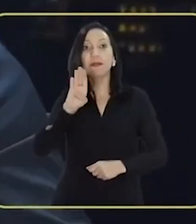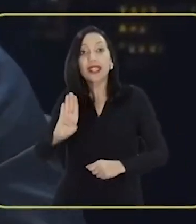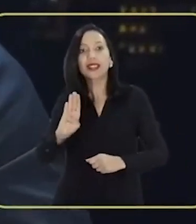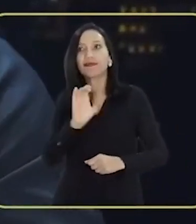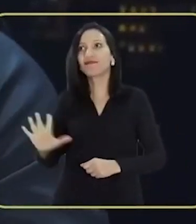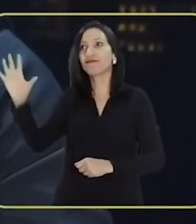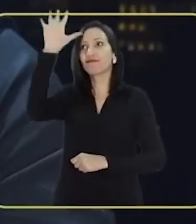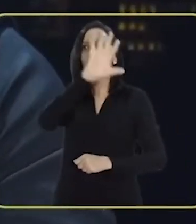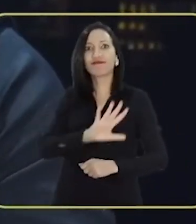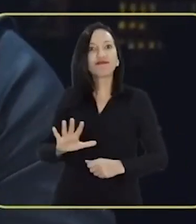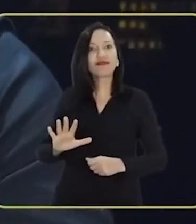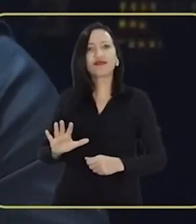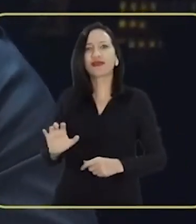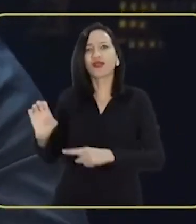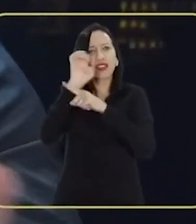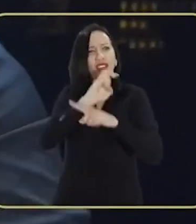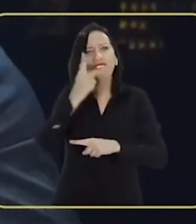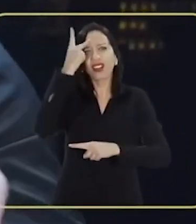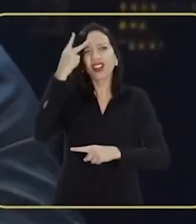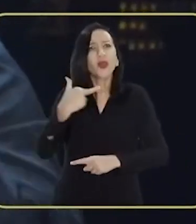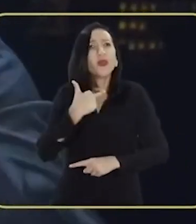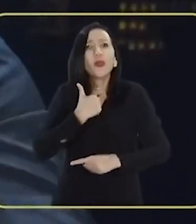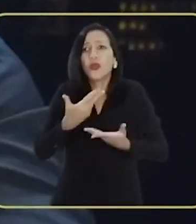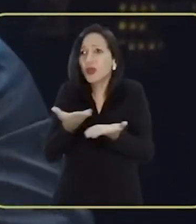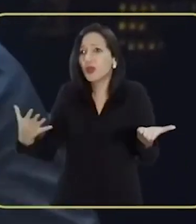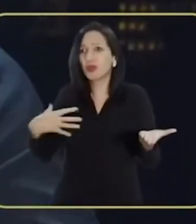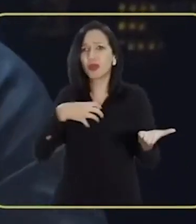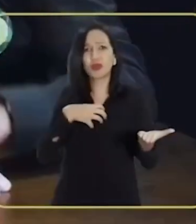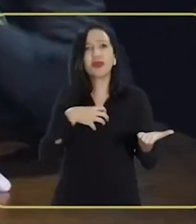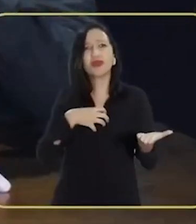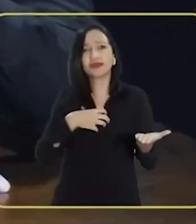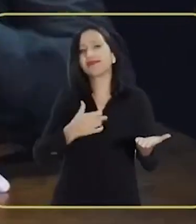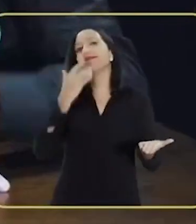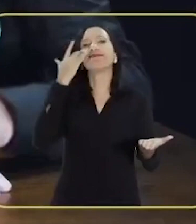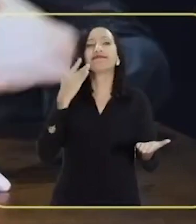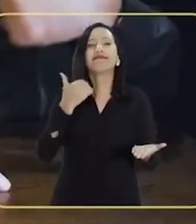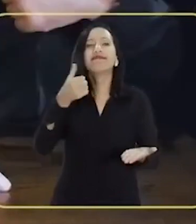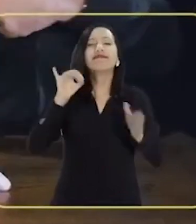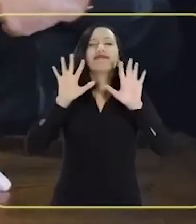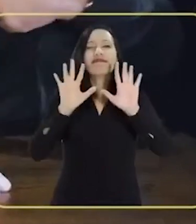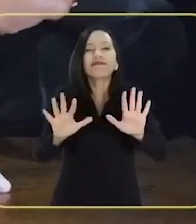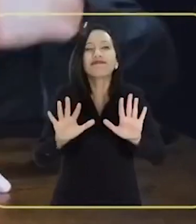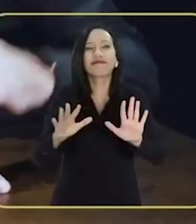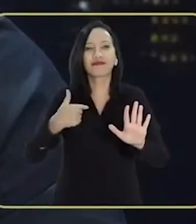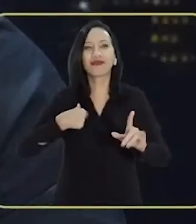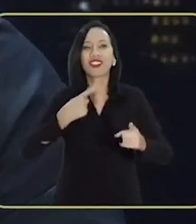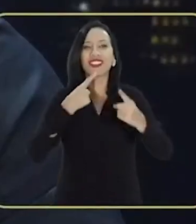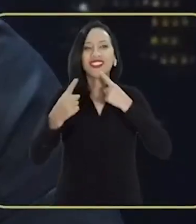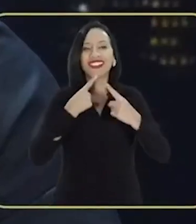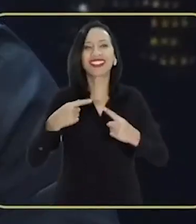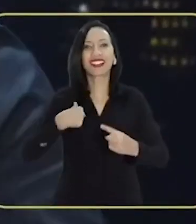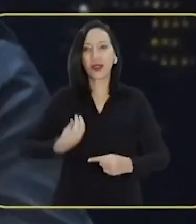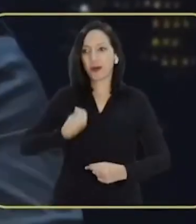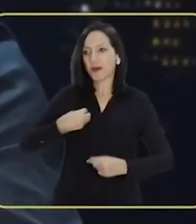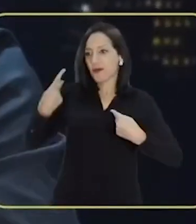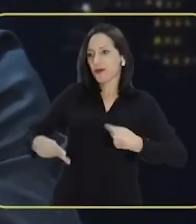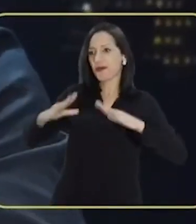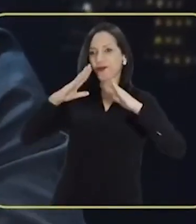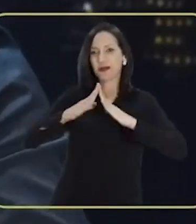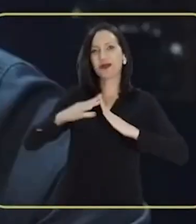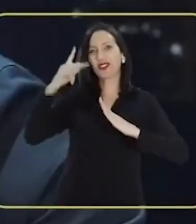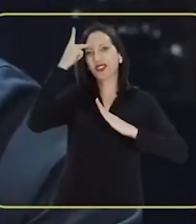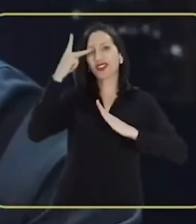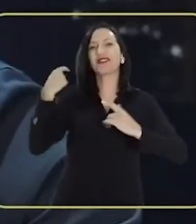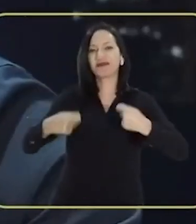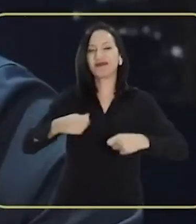PIB nacional Esse estado não poderia estar como está Tarcísio, 10 Eu estou falando isso Porque eu moro em São